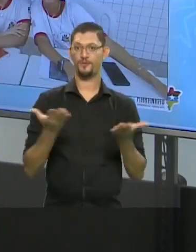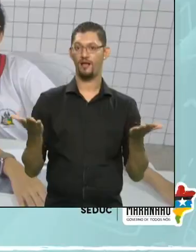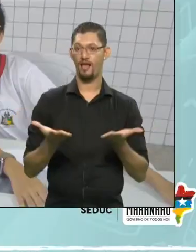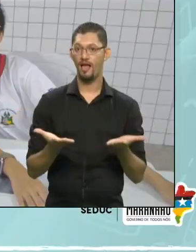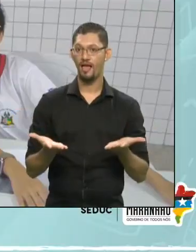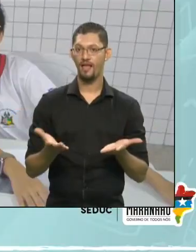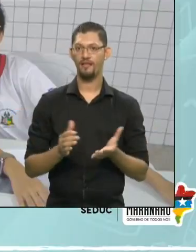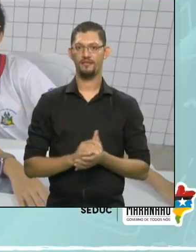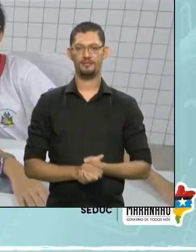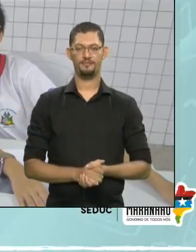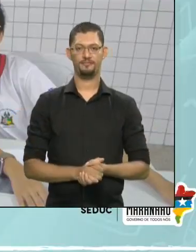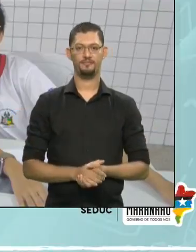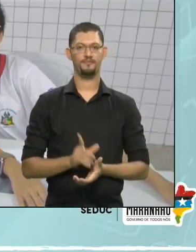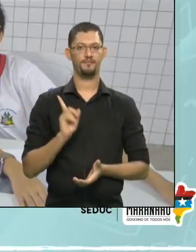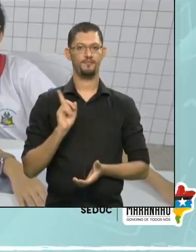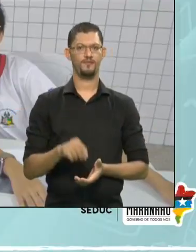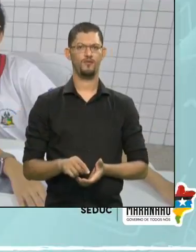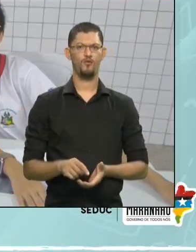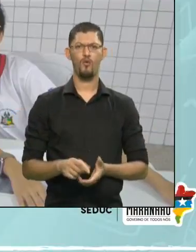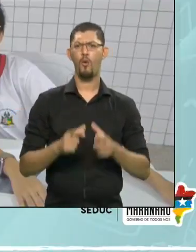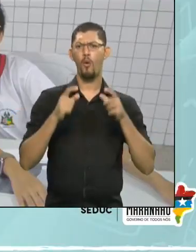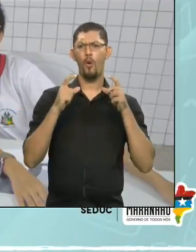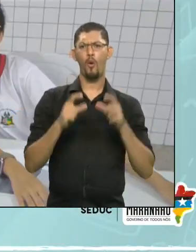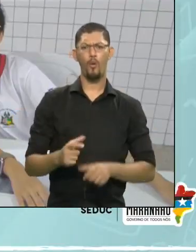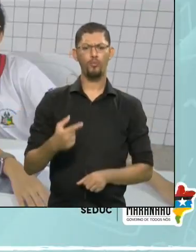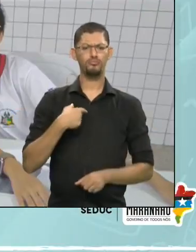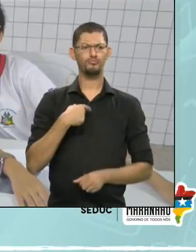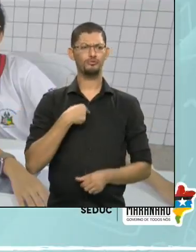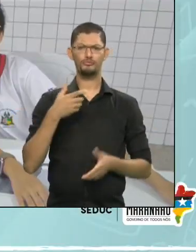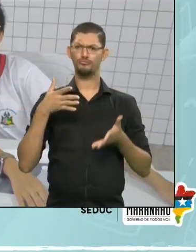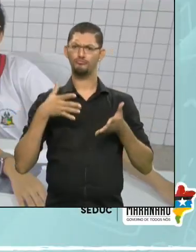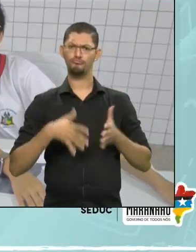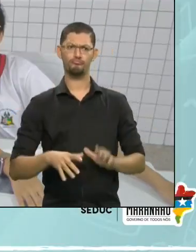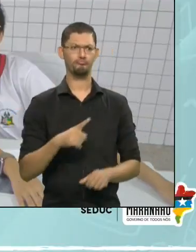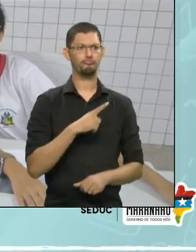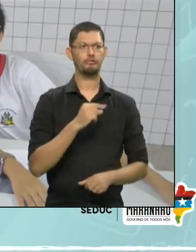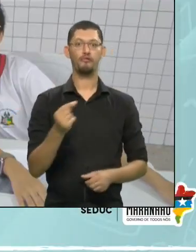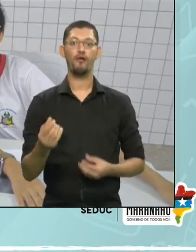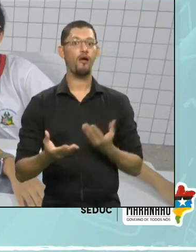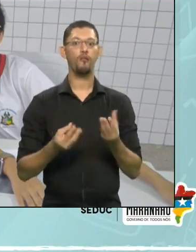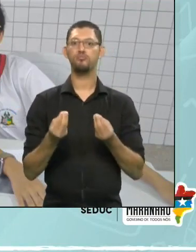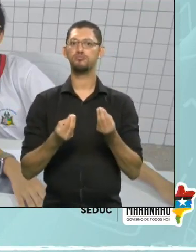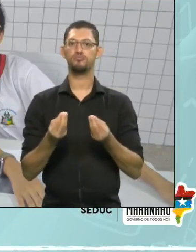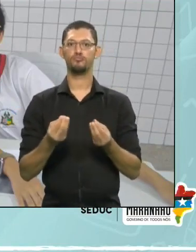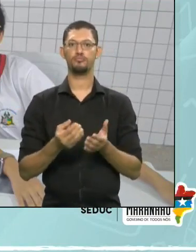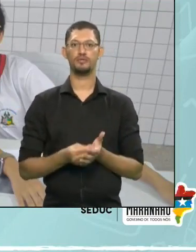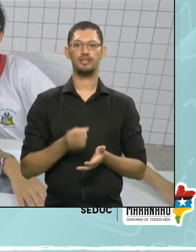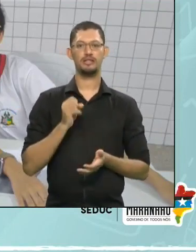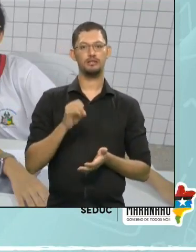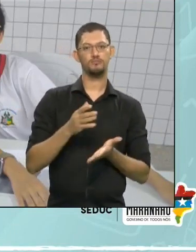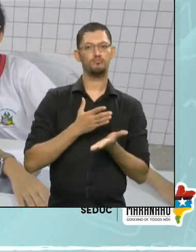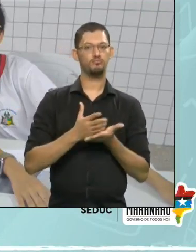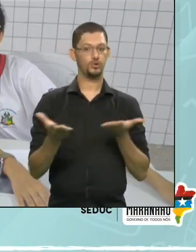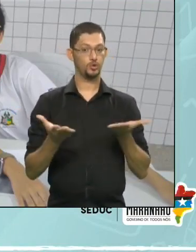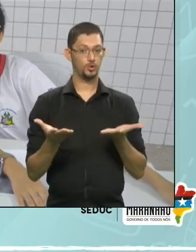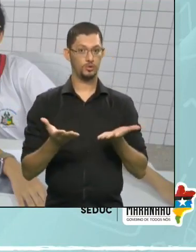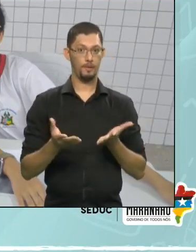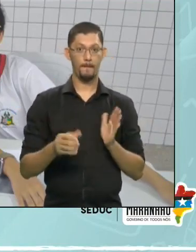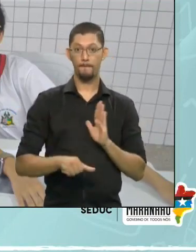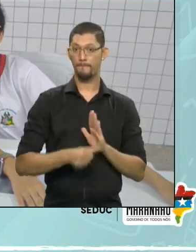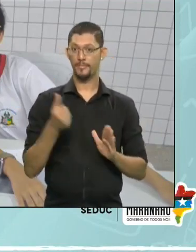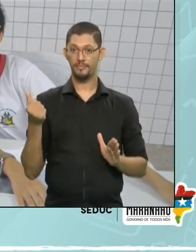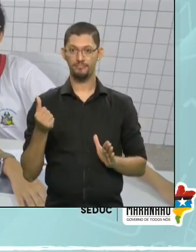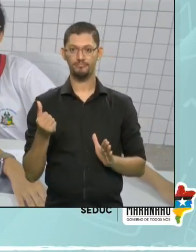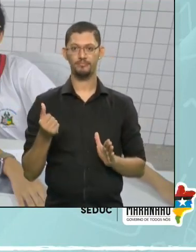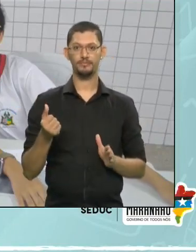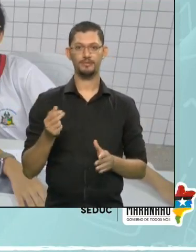hoje é de onde eu venho. Mas para quem está pegando a aula de projeto de vida hoje pela primeira vez, a